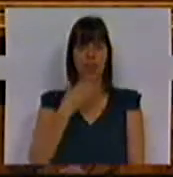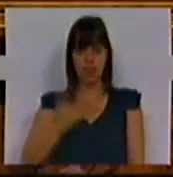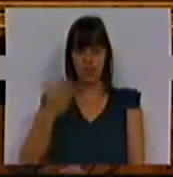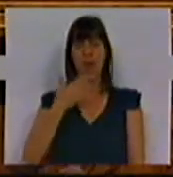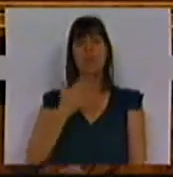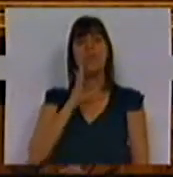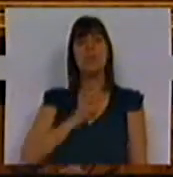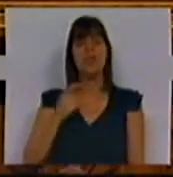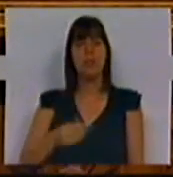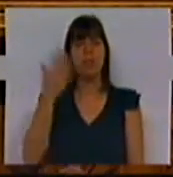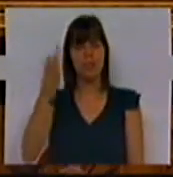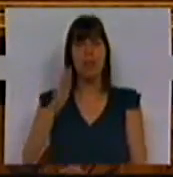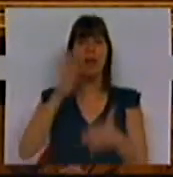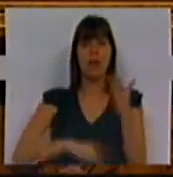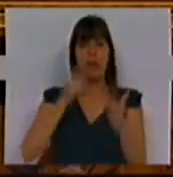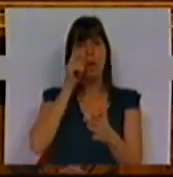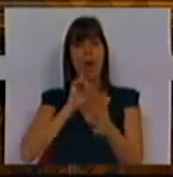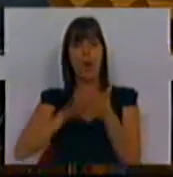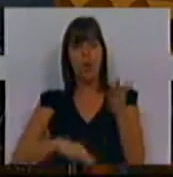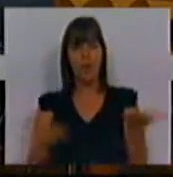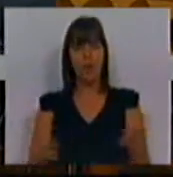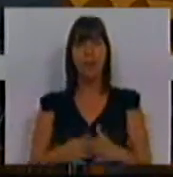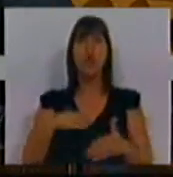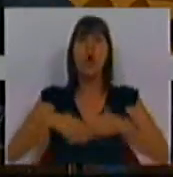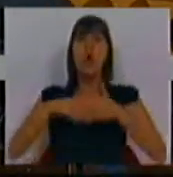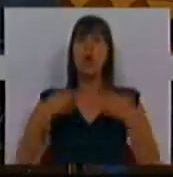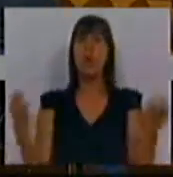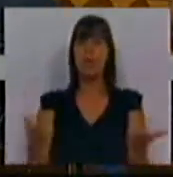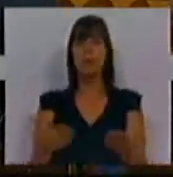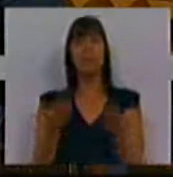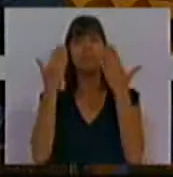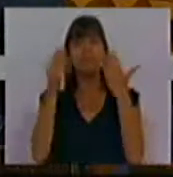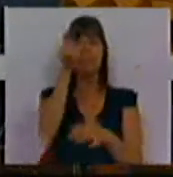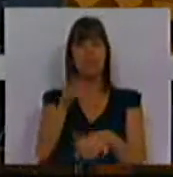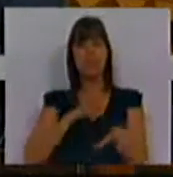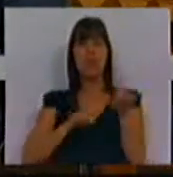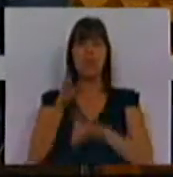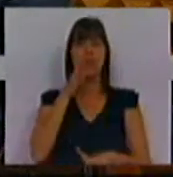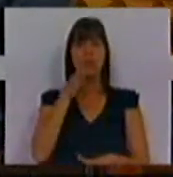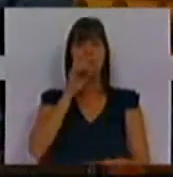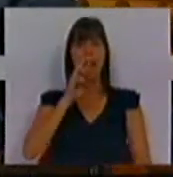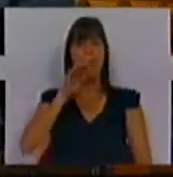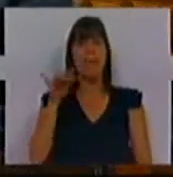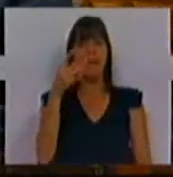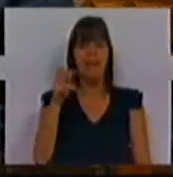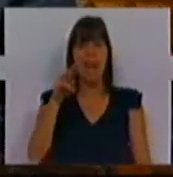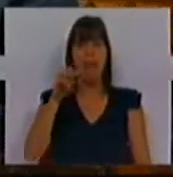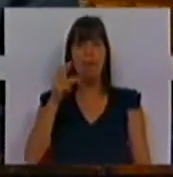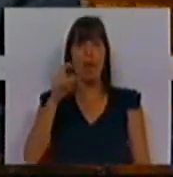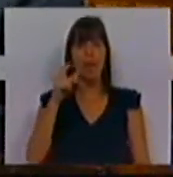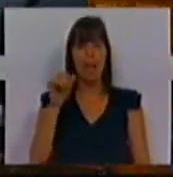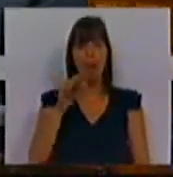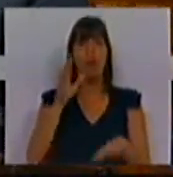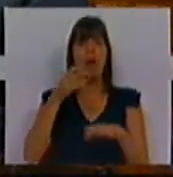Muito obrigado, Sra. Presidente, caras e caros colegas. Cumprimentar e saudar a Sra. Deputada Mariana Mortágua e o Bloco de Esquerda por trazer